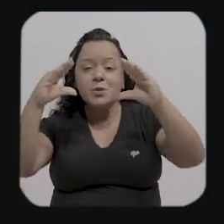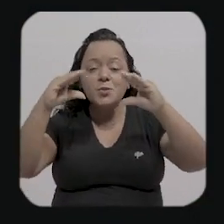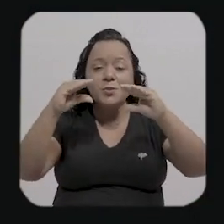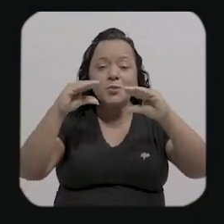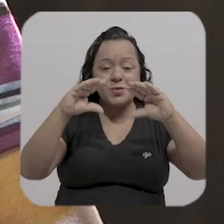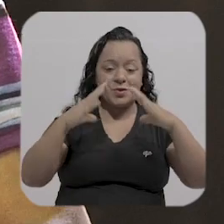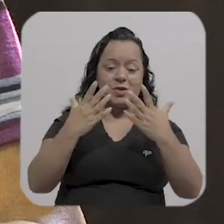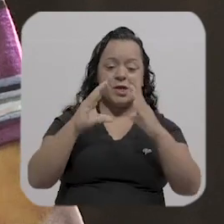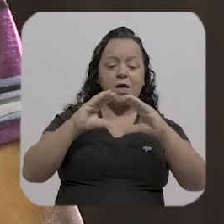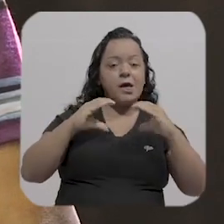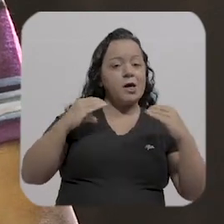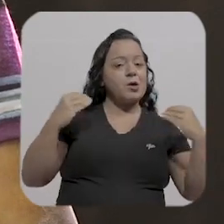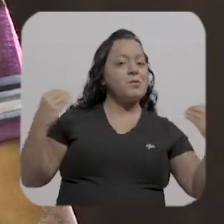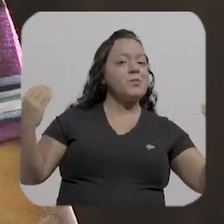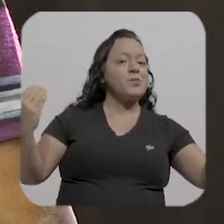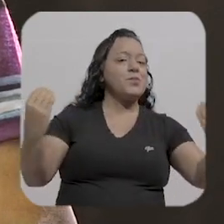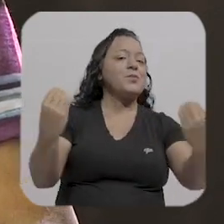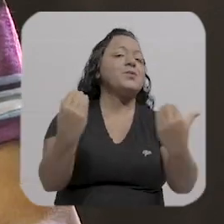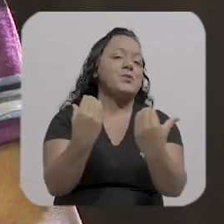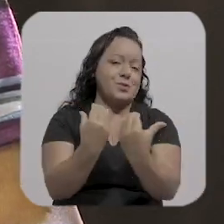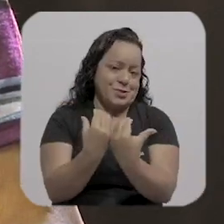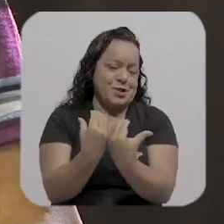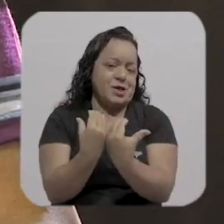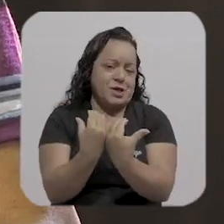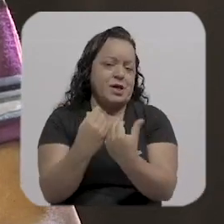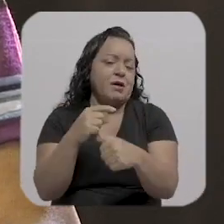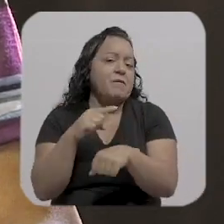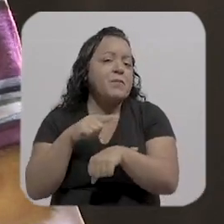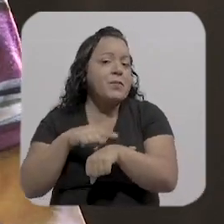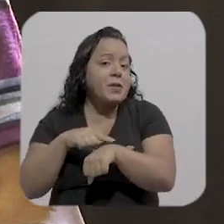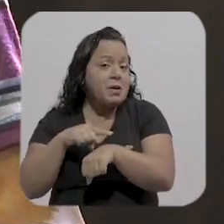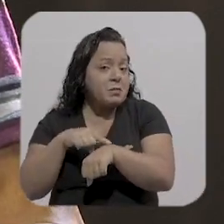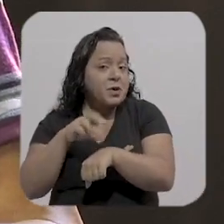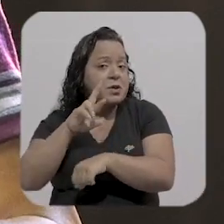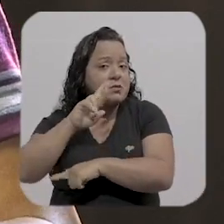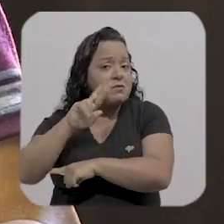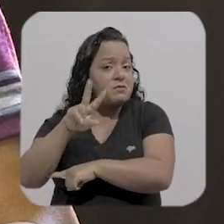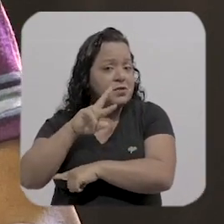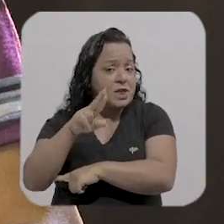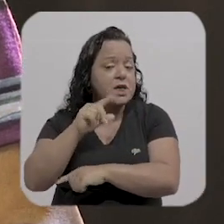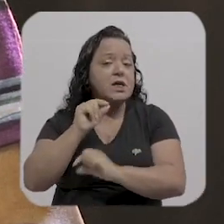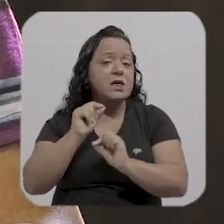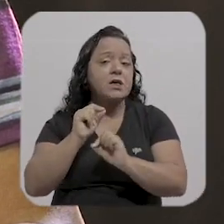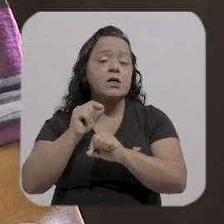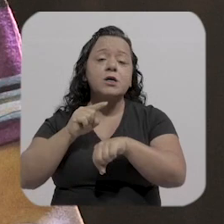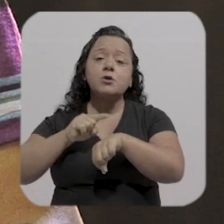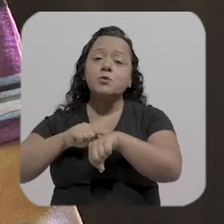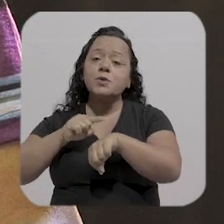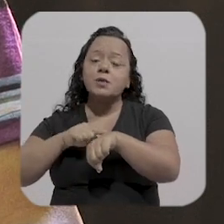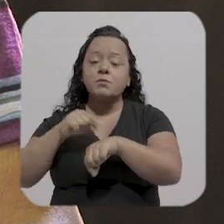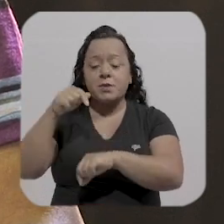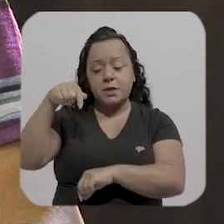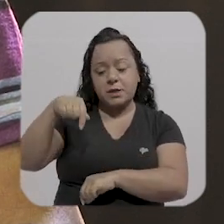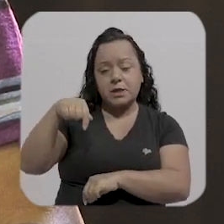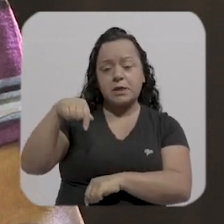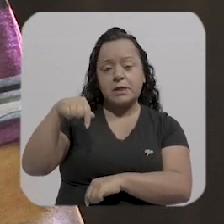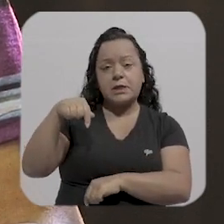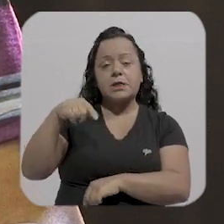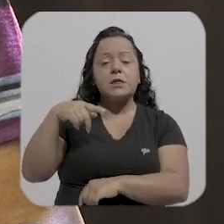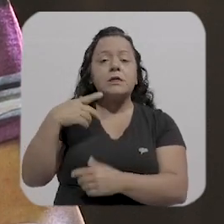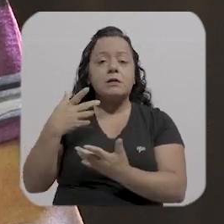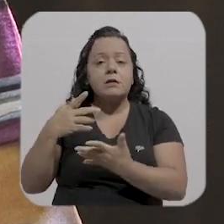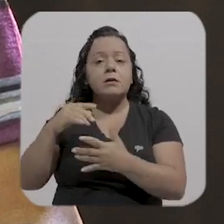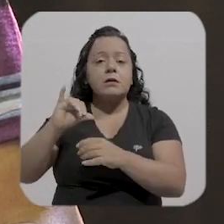o tempo era diferente do tempo daqui, da cidade.